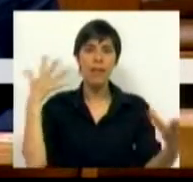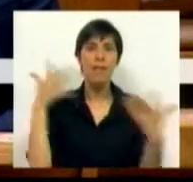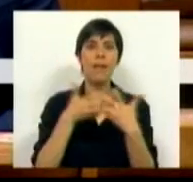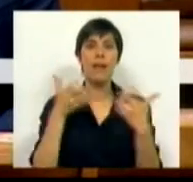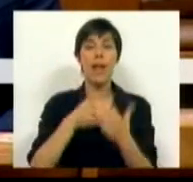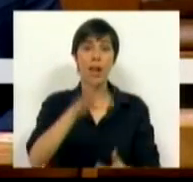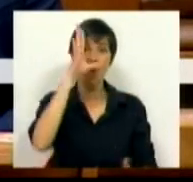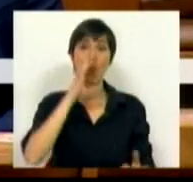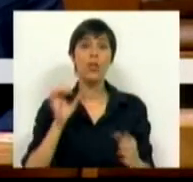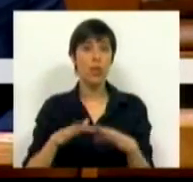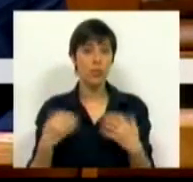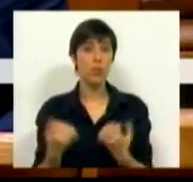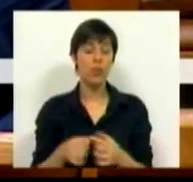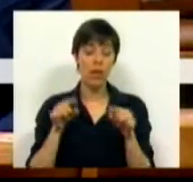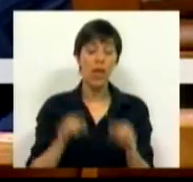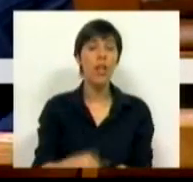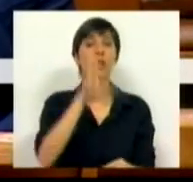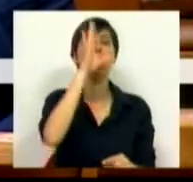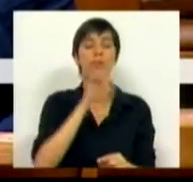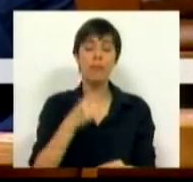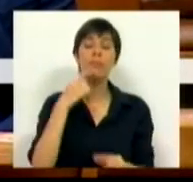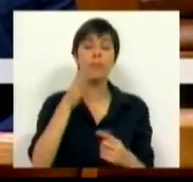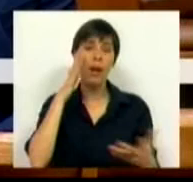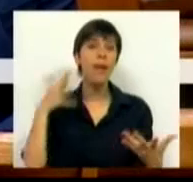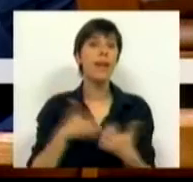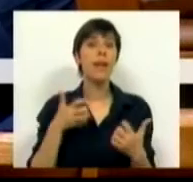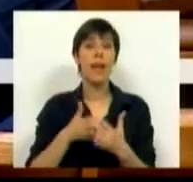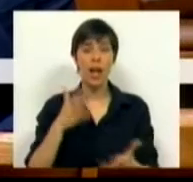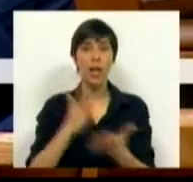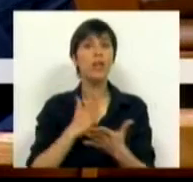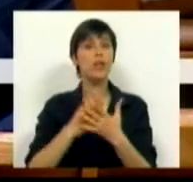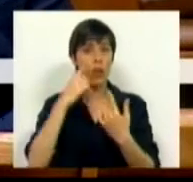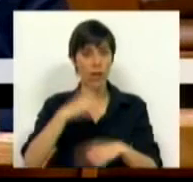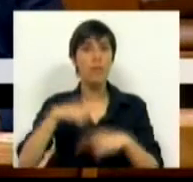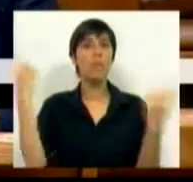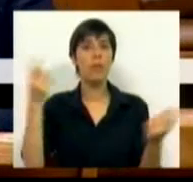ao Estado Social. Este governo declarou guerra à escola pública.